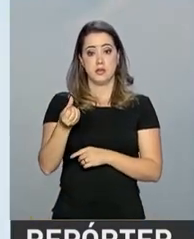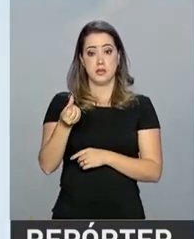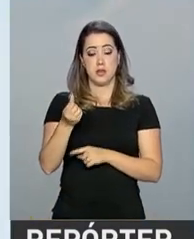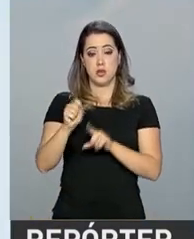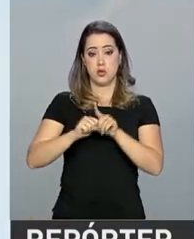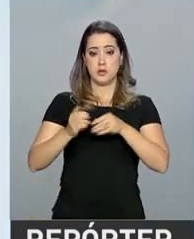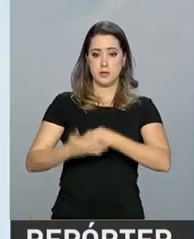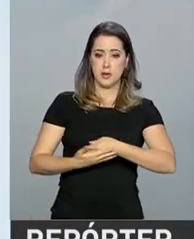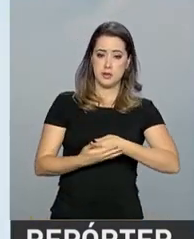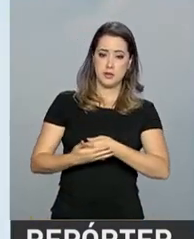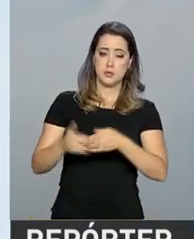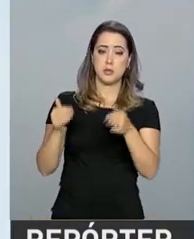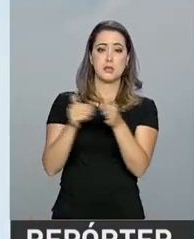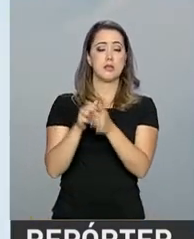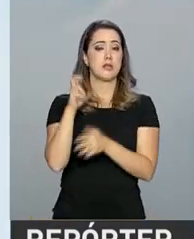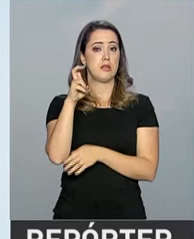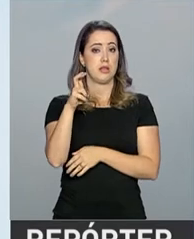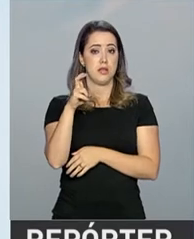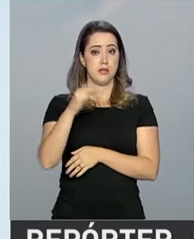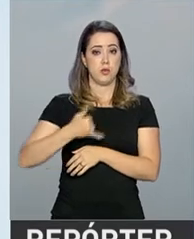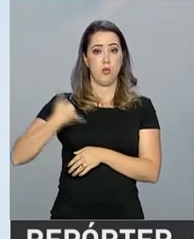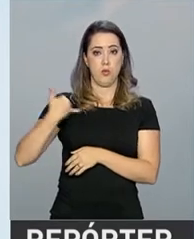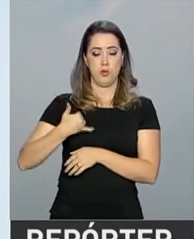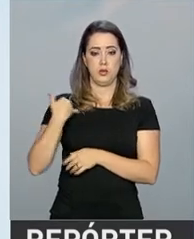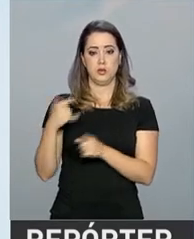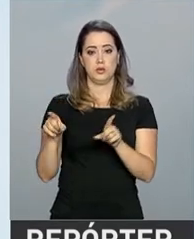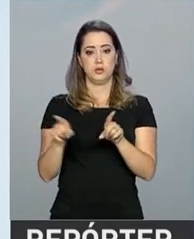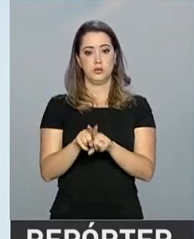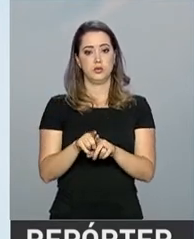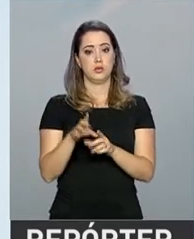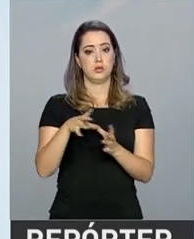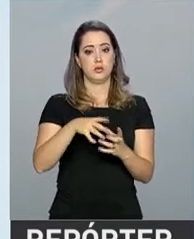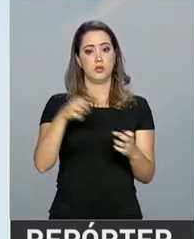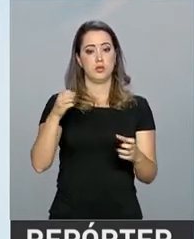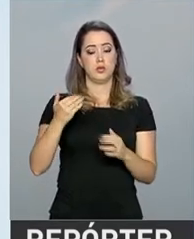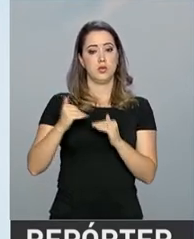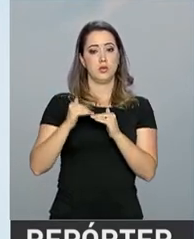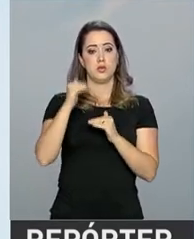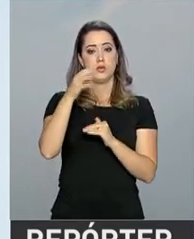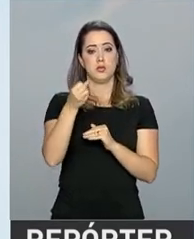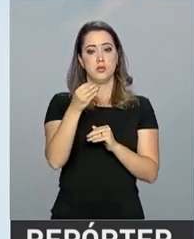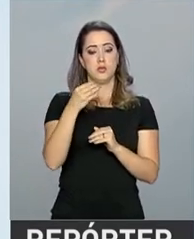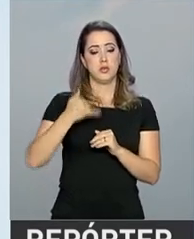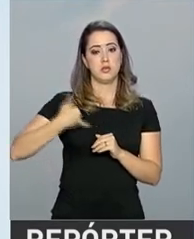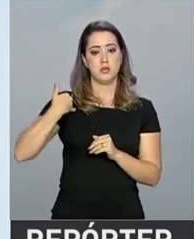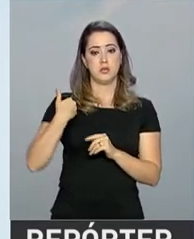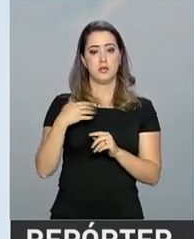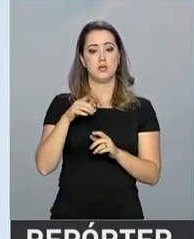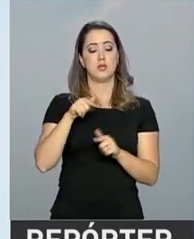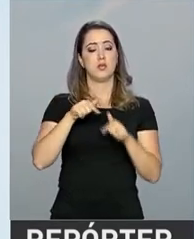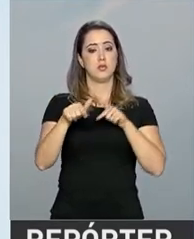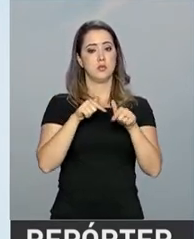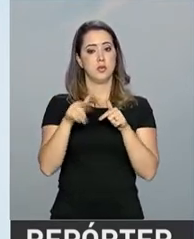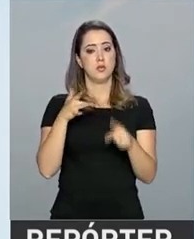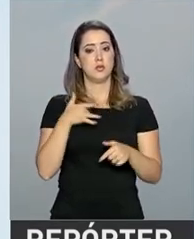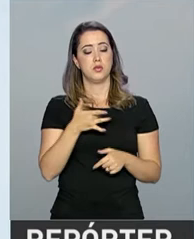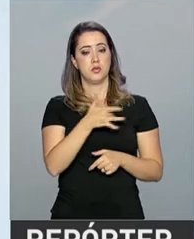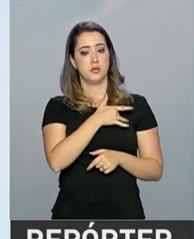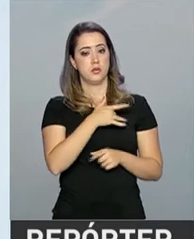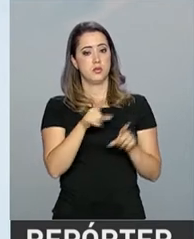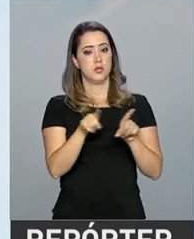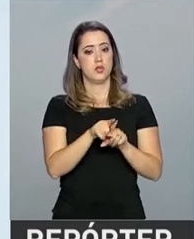cinco anos incompletos, idosos acima de 60 anos, trabalhadores de saúde, professores,